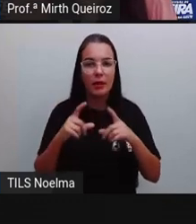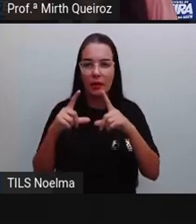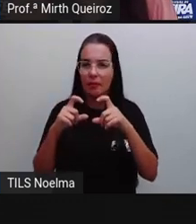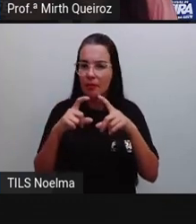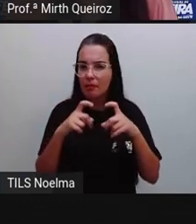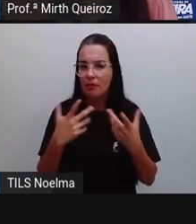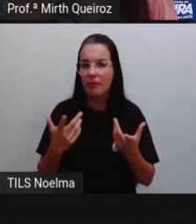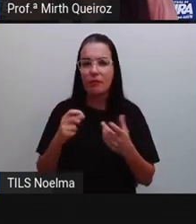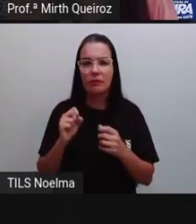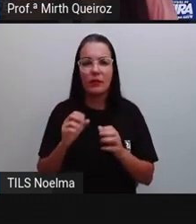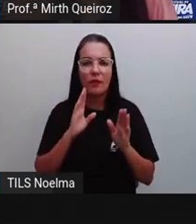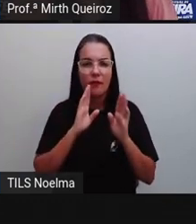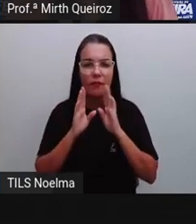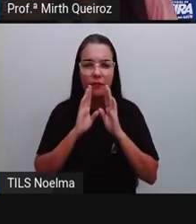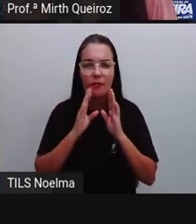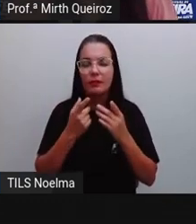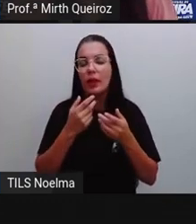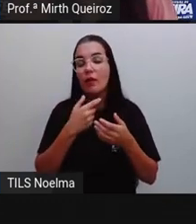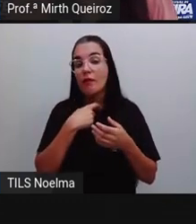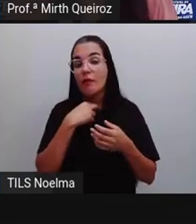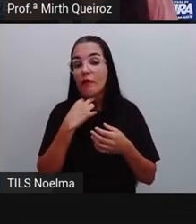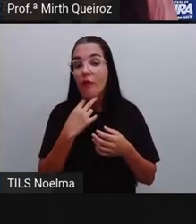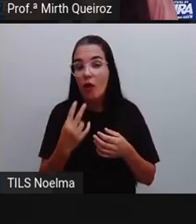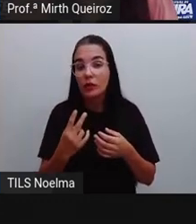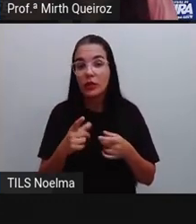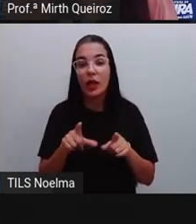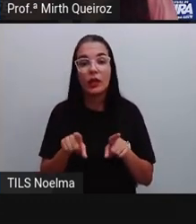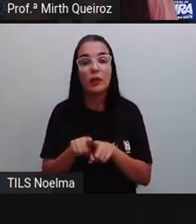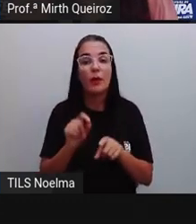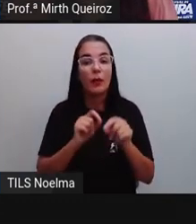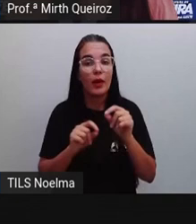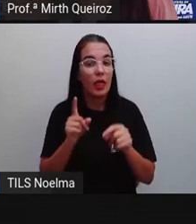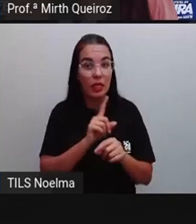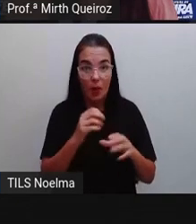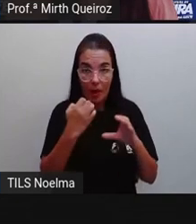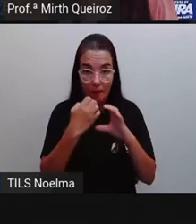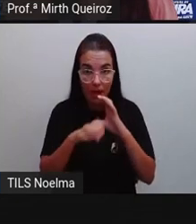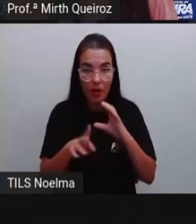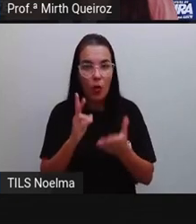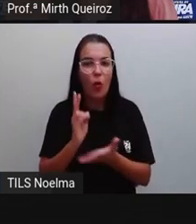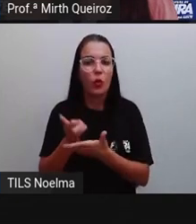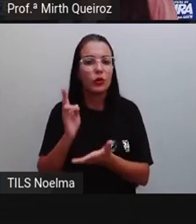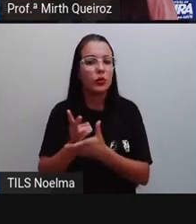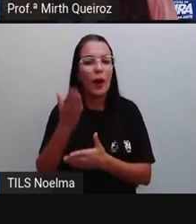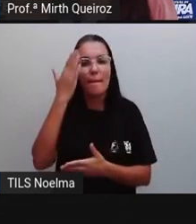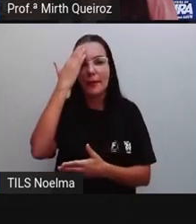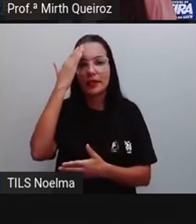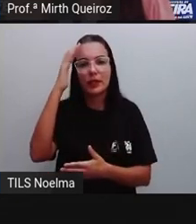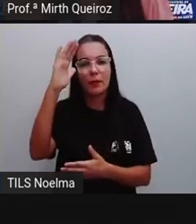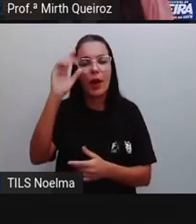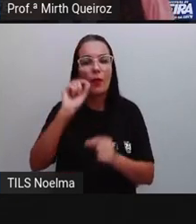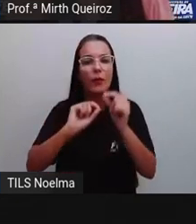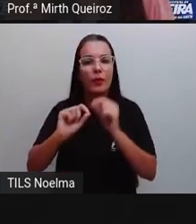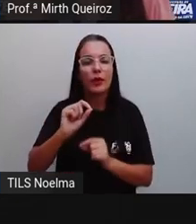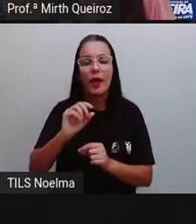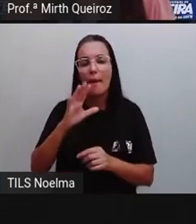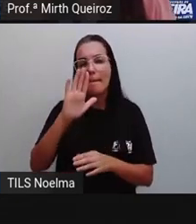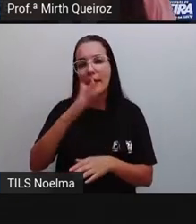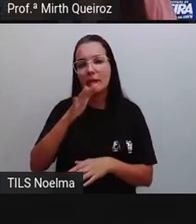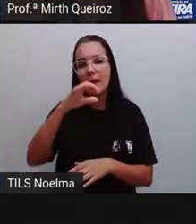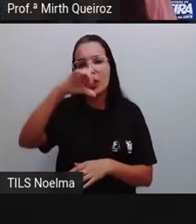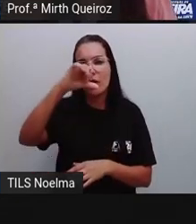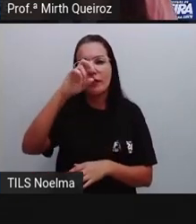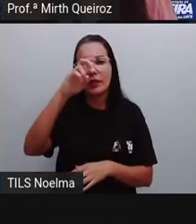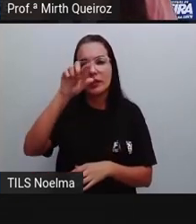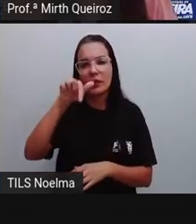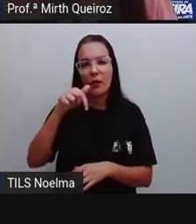aplicativos, né? Que não são, neste caso, o e-mail. Continua sendo a principal indicada por 95